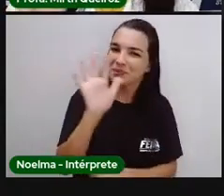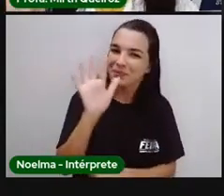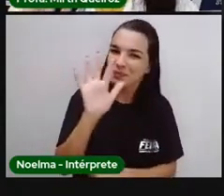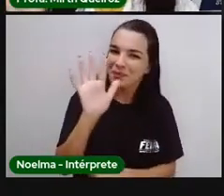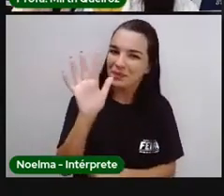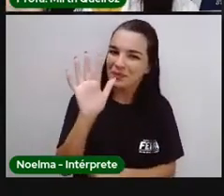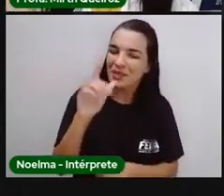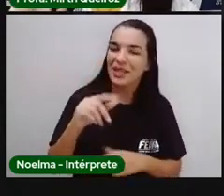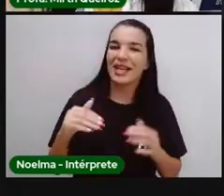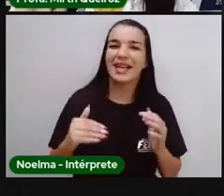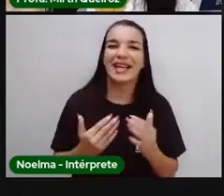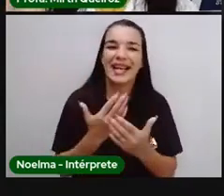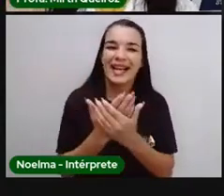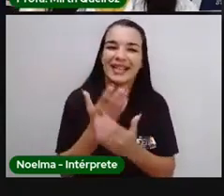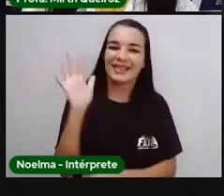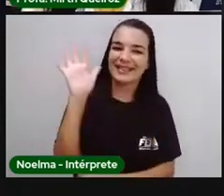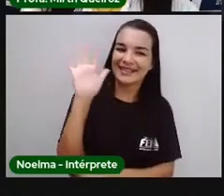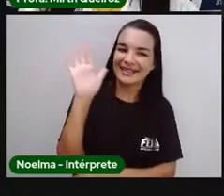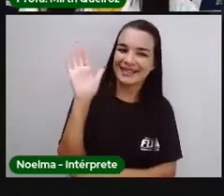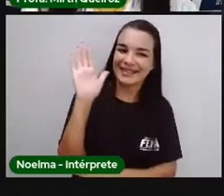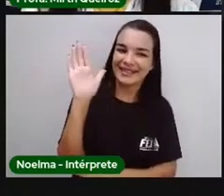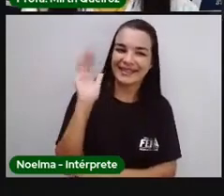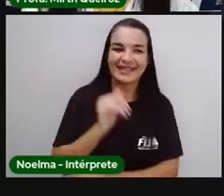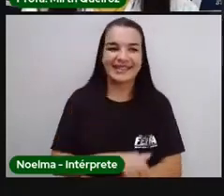e até a próxima aula. Tchau, tchau!